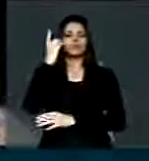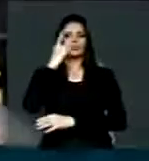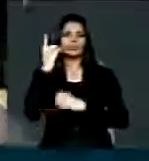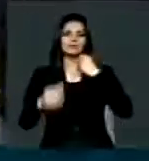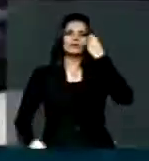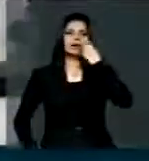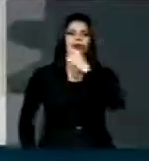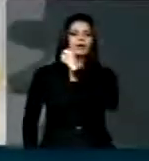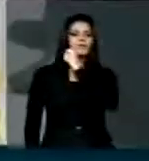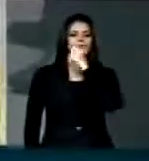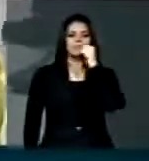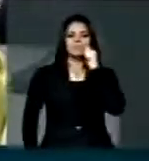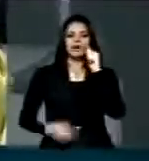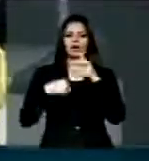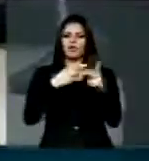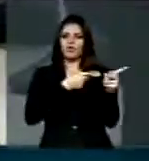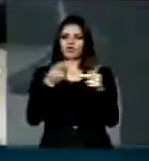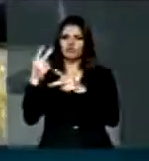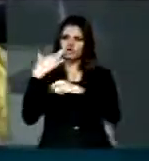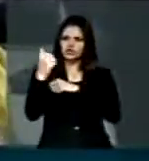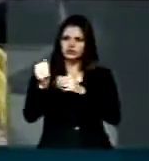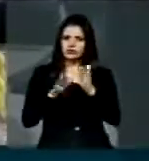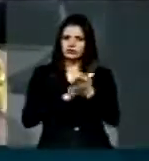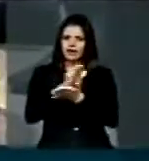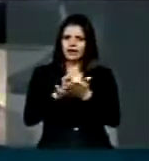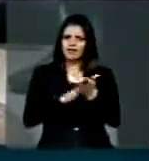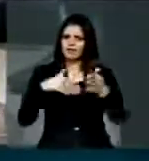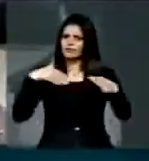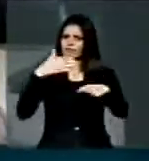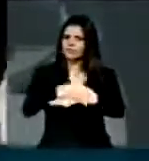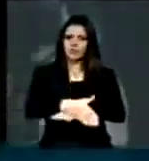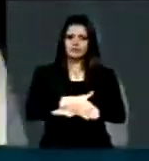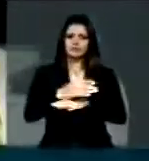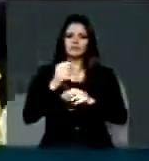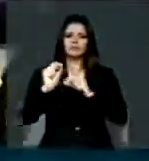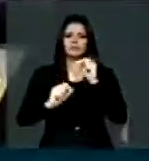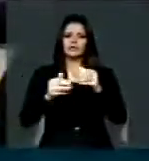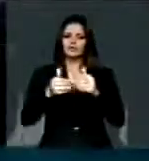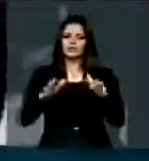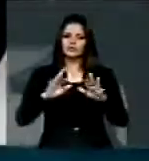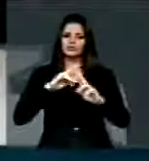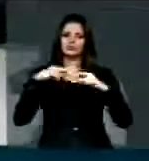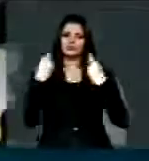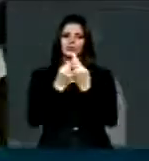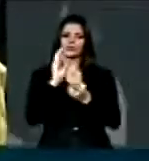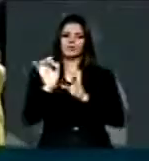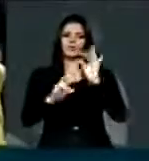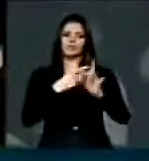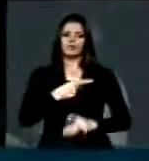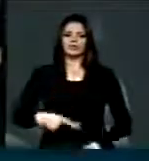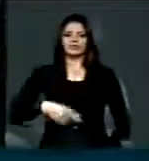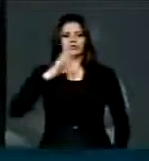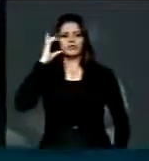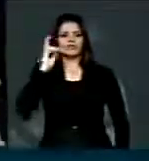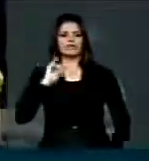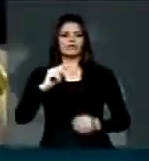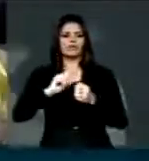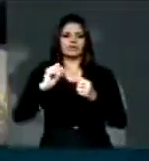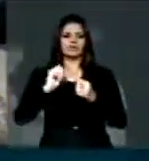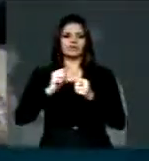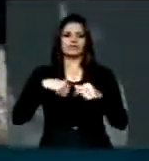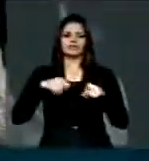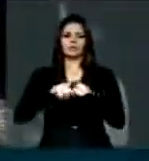não receberam um convite para participarem das solenidades que a presidenta Dilma fará, o